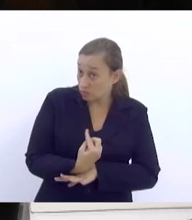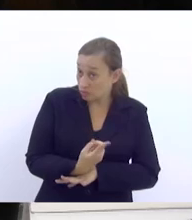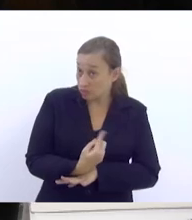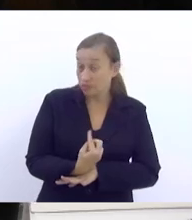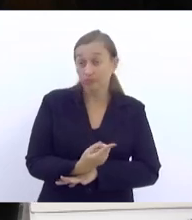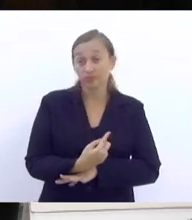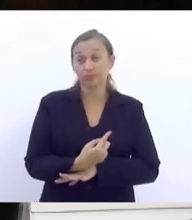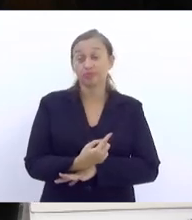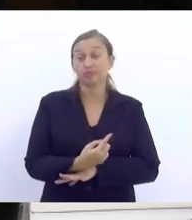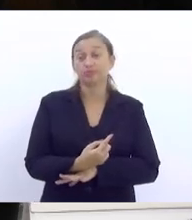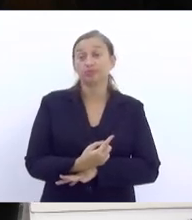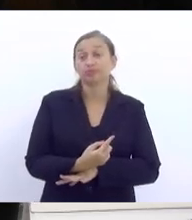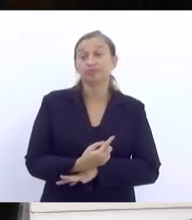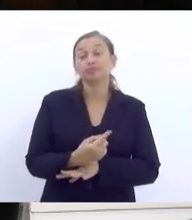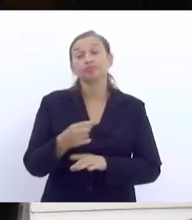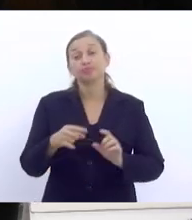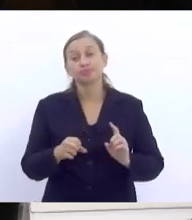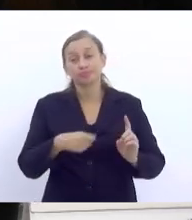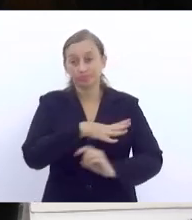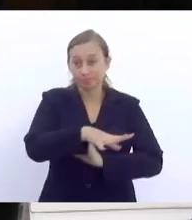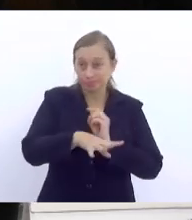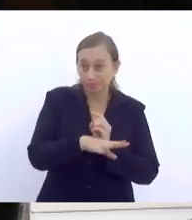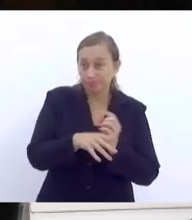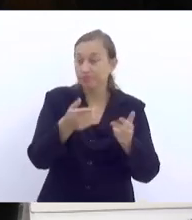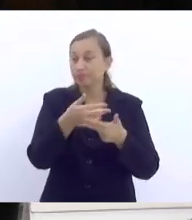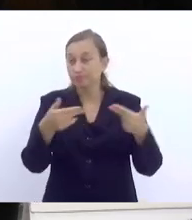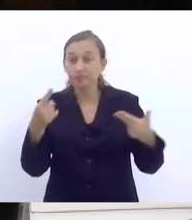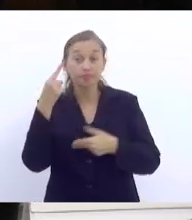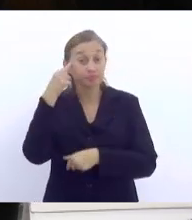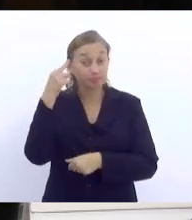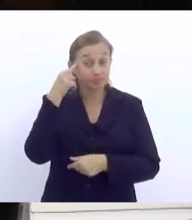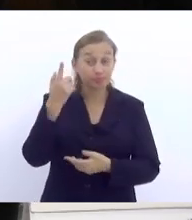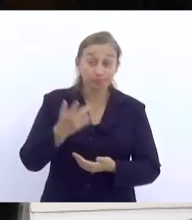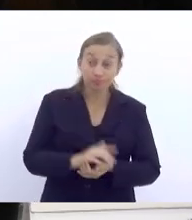profissional do serviço social, como muitos ainda pensam,